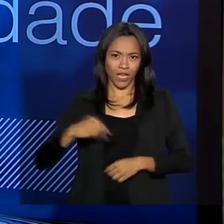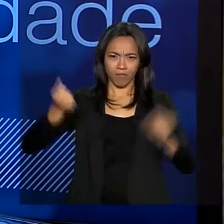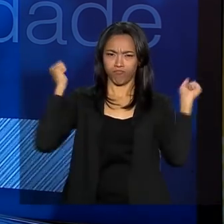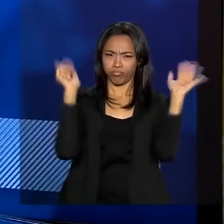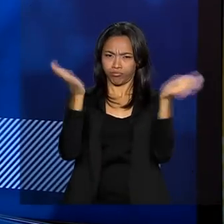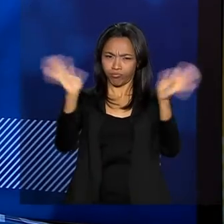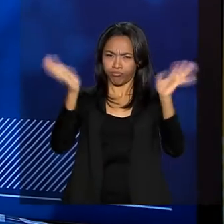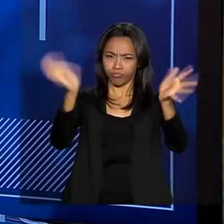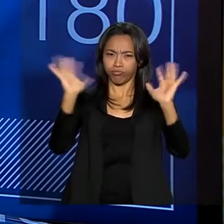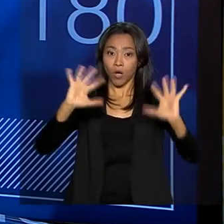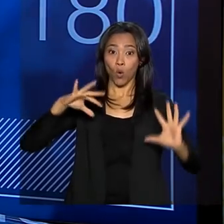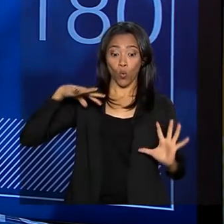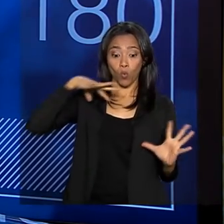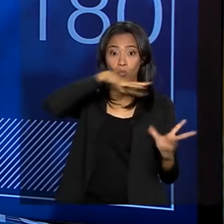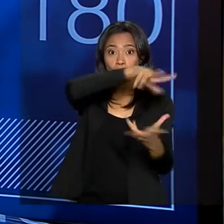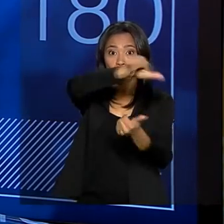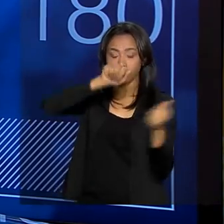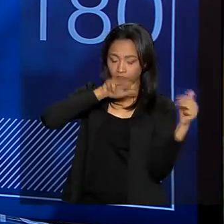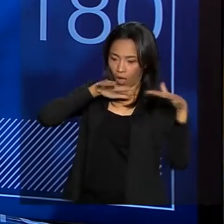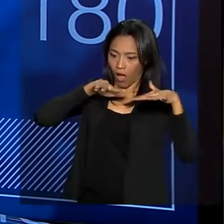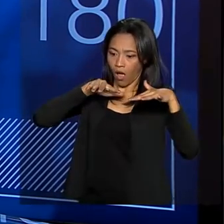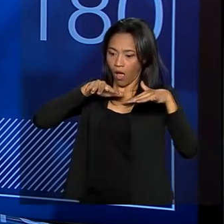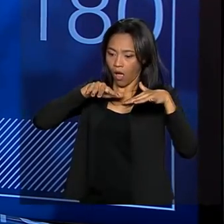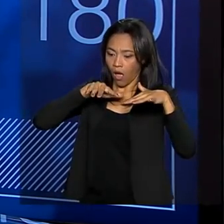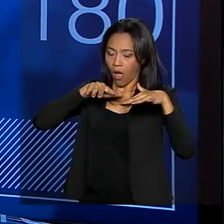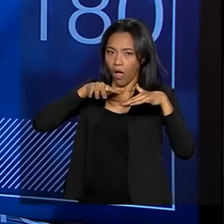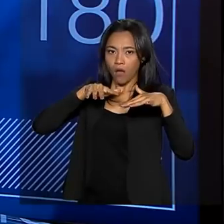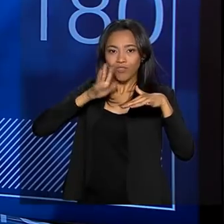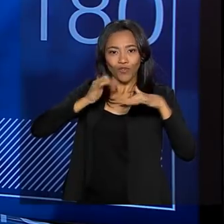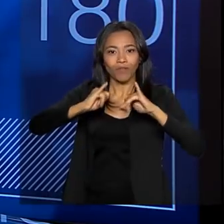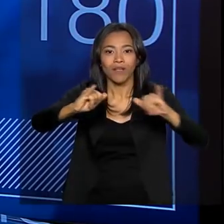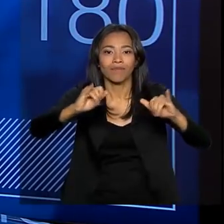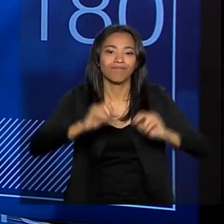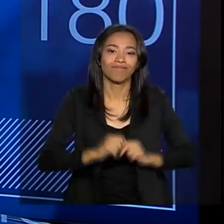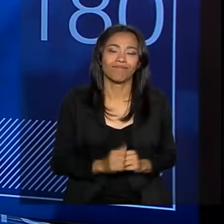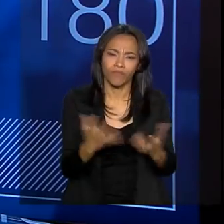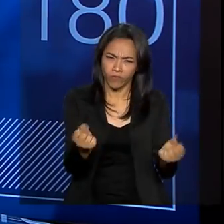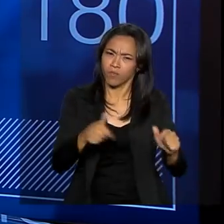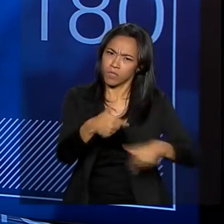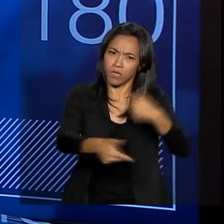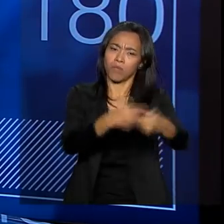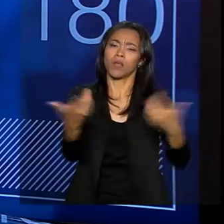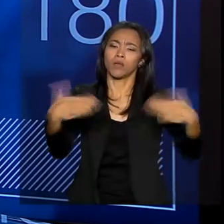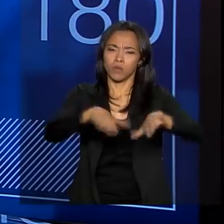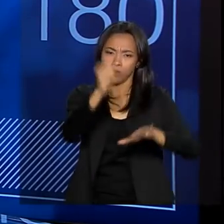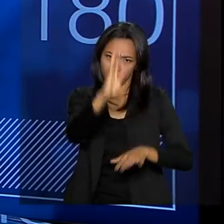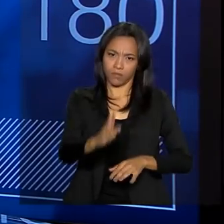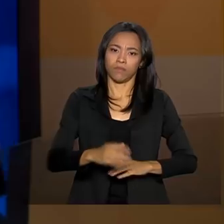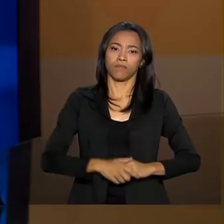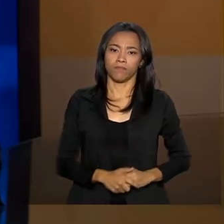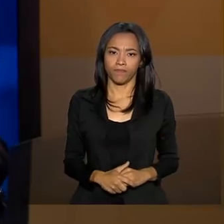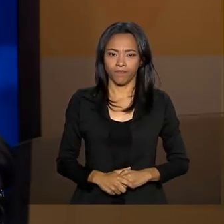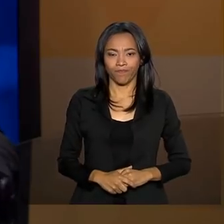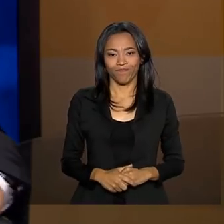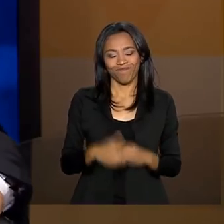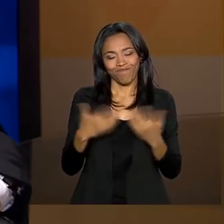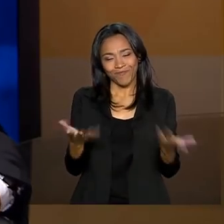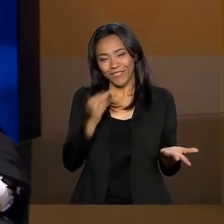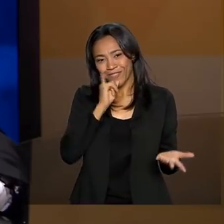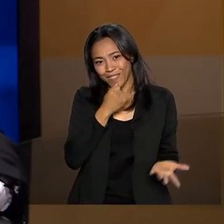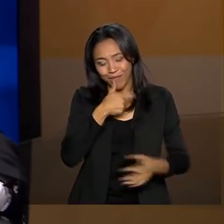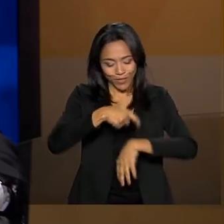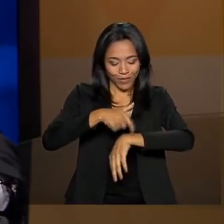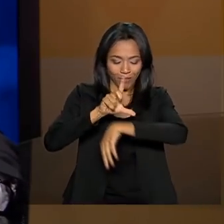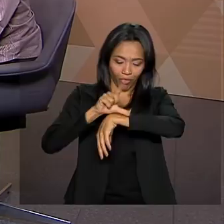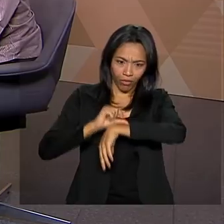mundo inteiro ficou encantado com aquilo, mas o recado foi dado. Vamos trabalhar a inclusão no Brasil. Ministra, infelizmente o